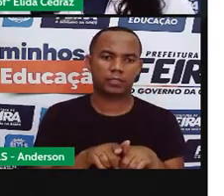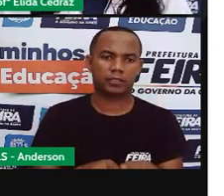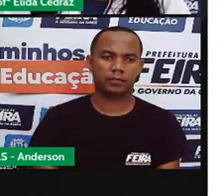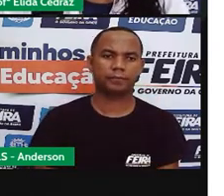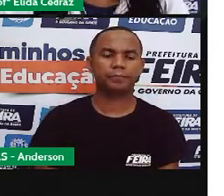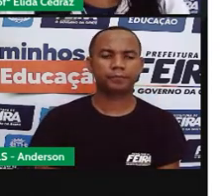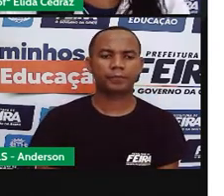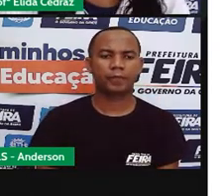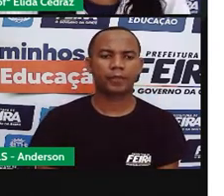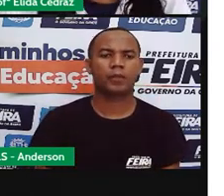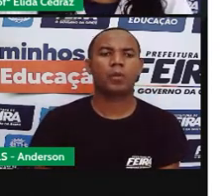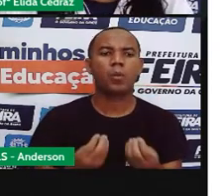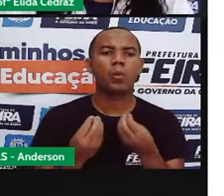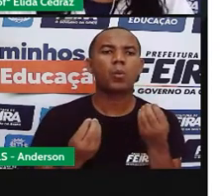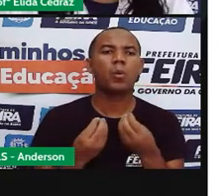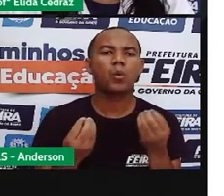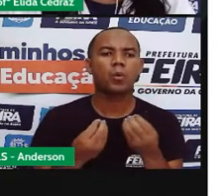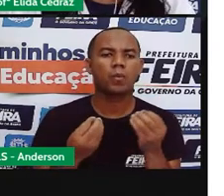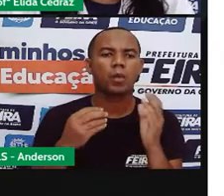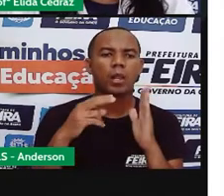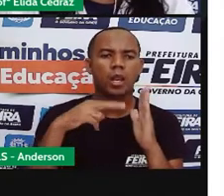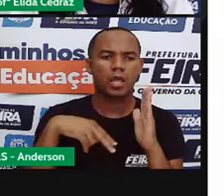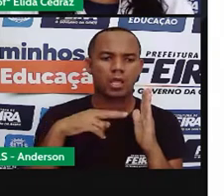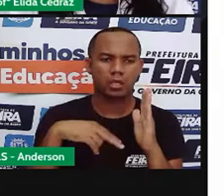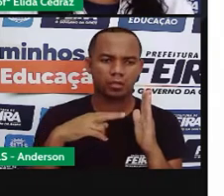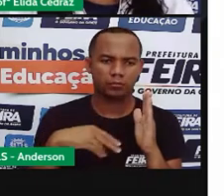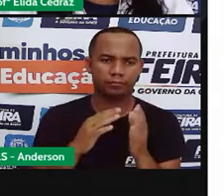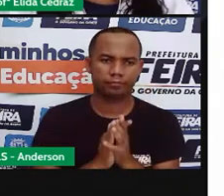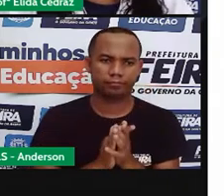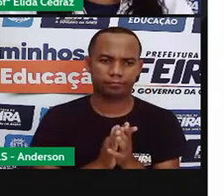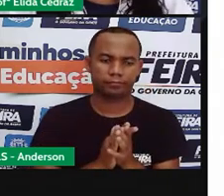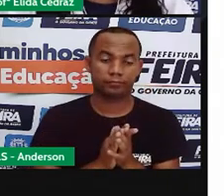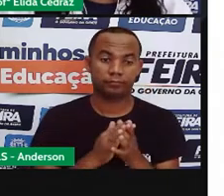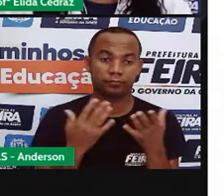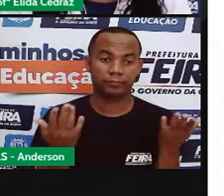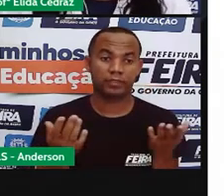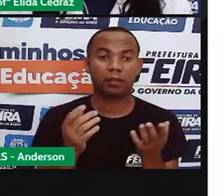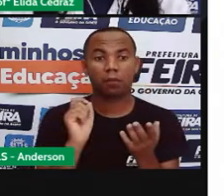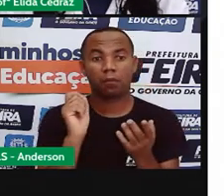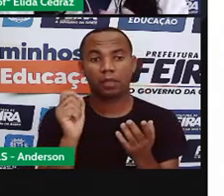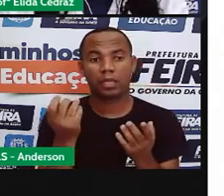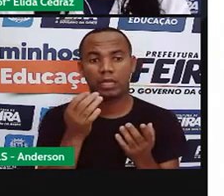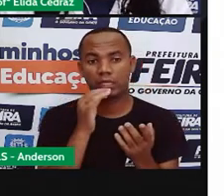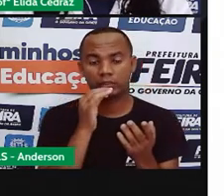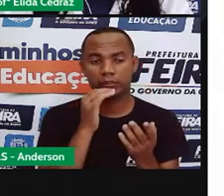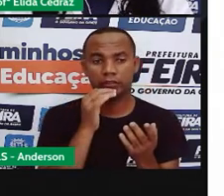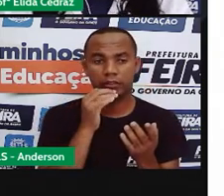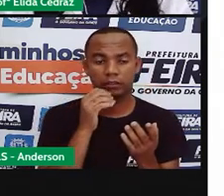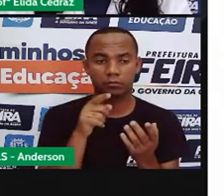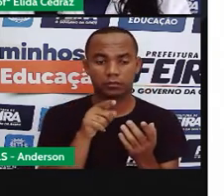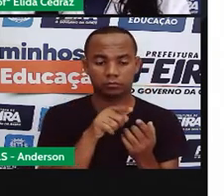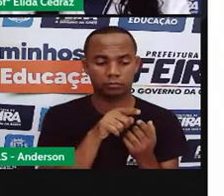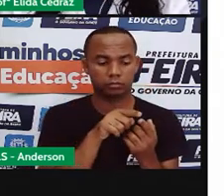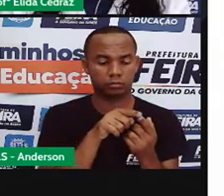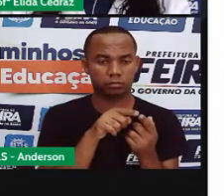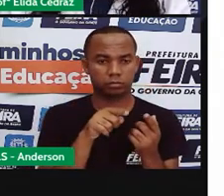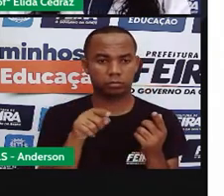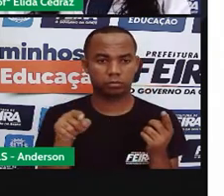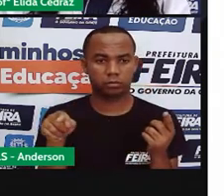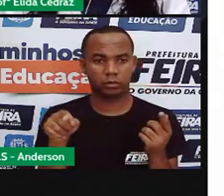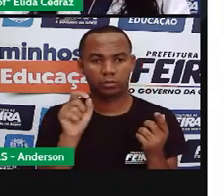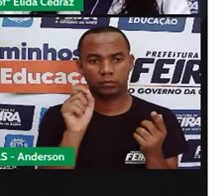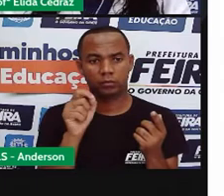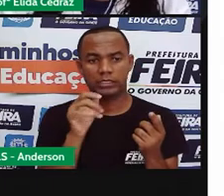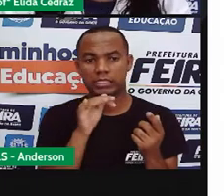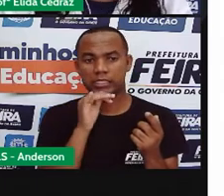A forma de leitura é não linear. Para o que? Linear é para listar em mim. A gente está em um